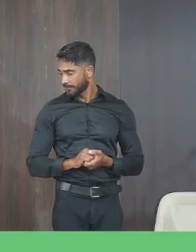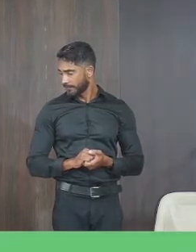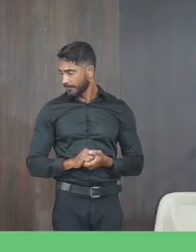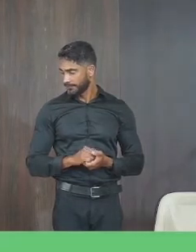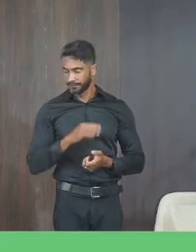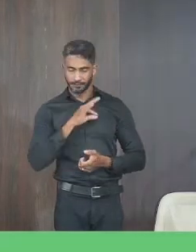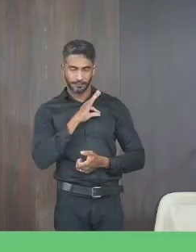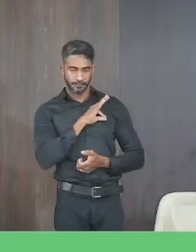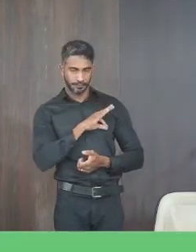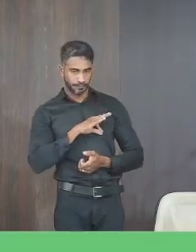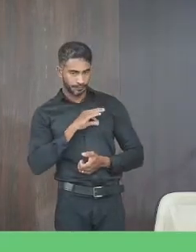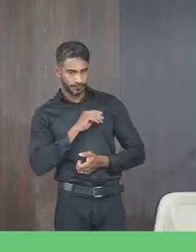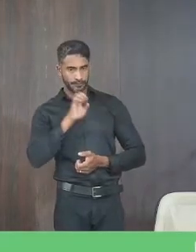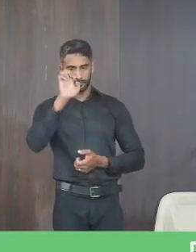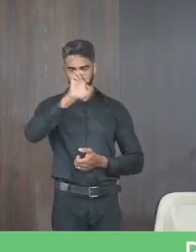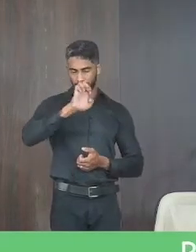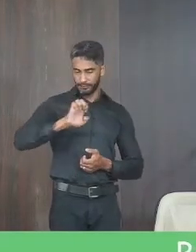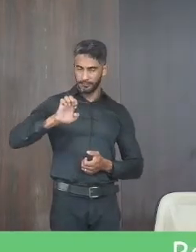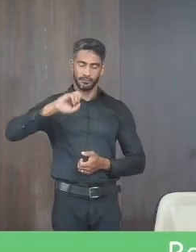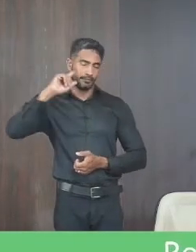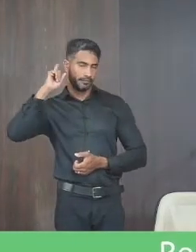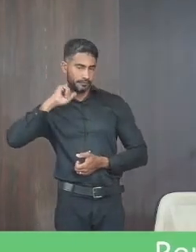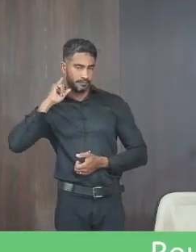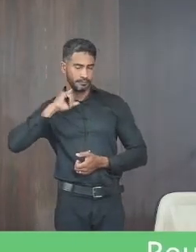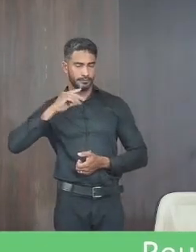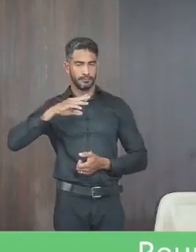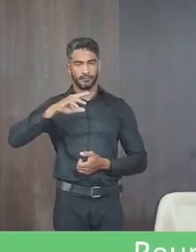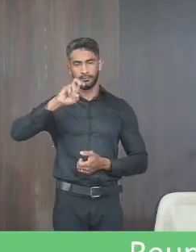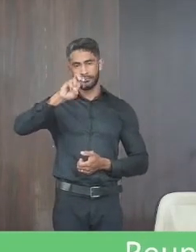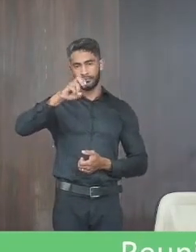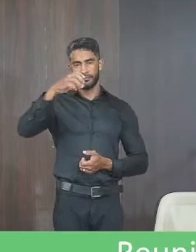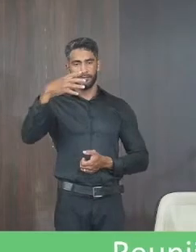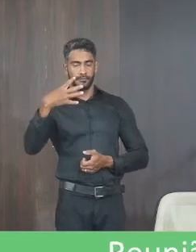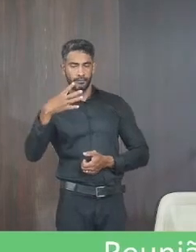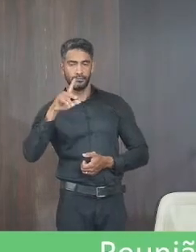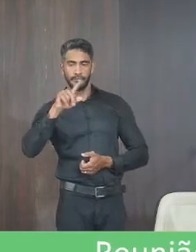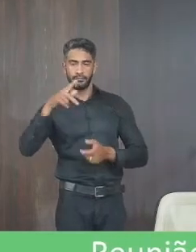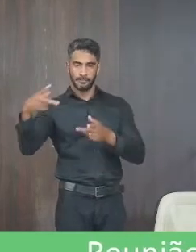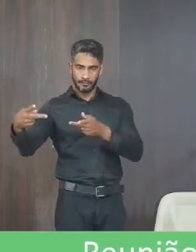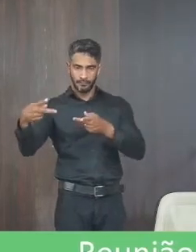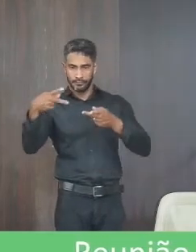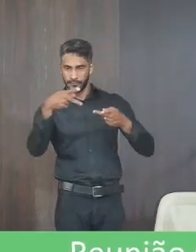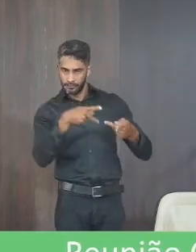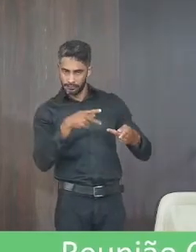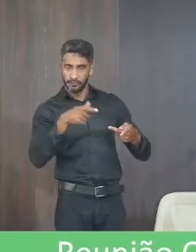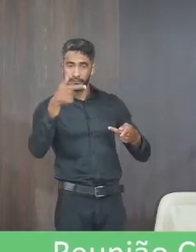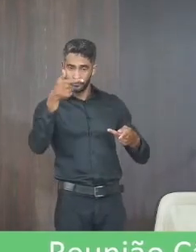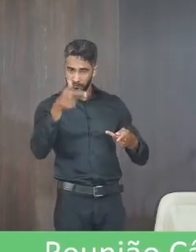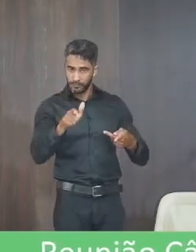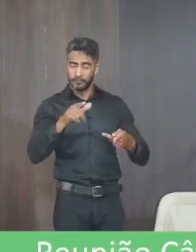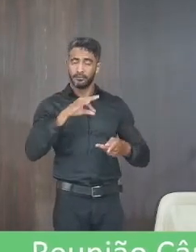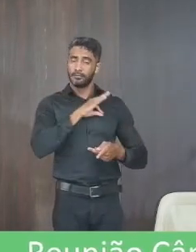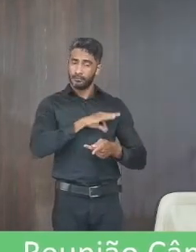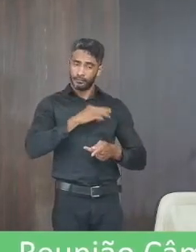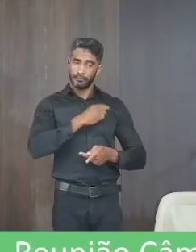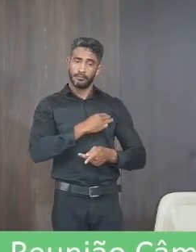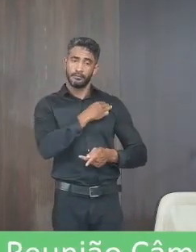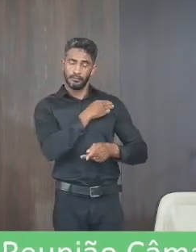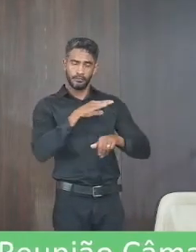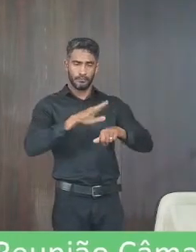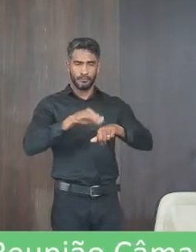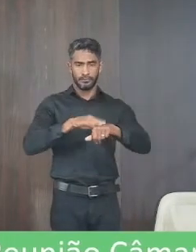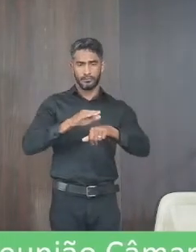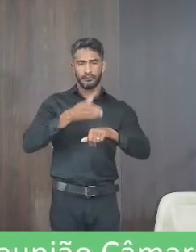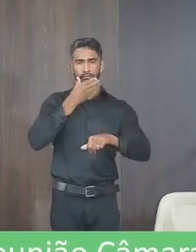Polícia Militar do Estado de Minas Gerais 5º Batalhão Mais um convite aqui O Comandante 5º Batalhão da Polícia Militar de Minas Gerais Sr. Tenente